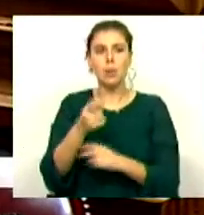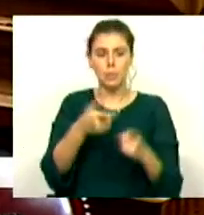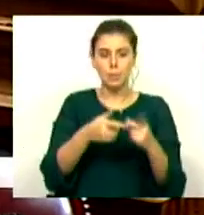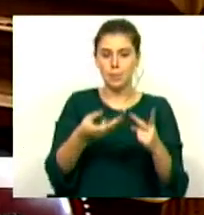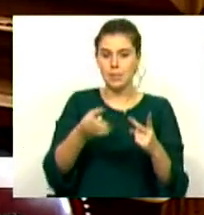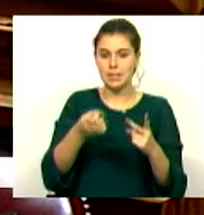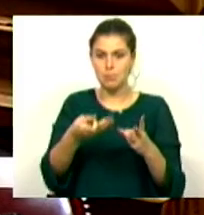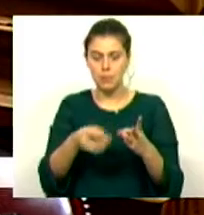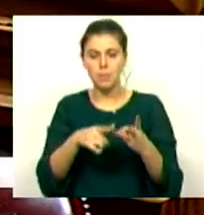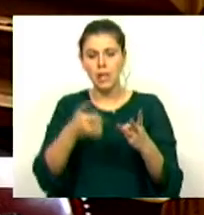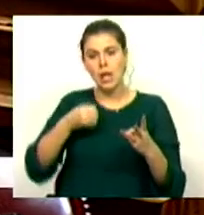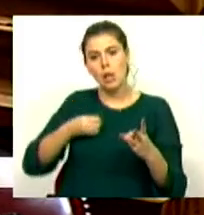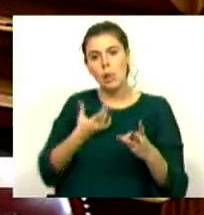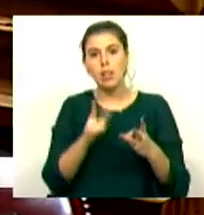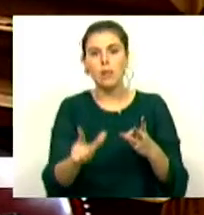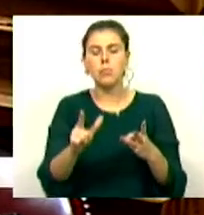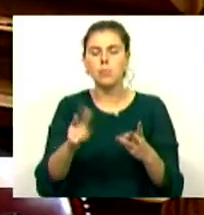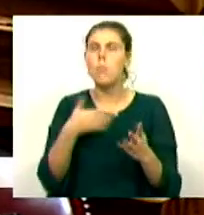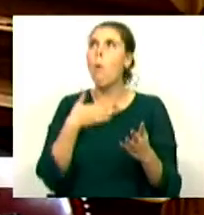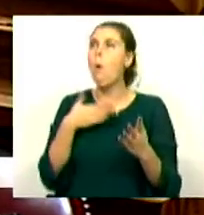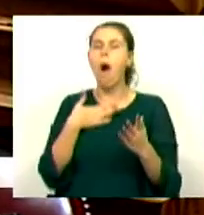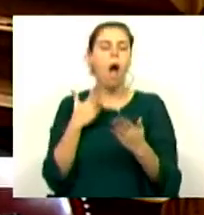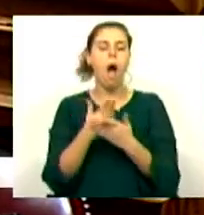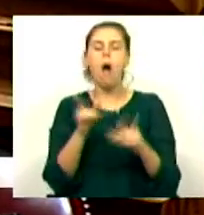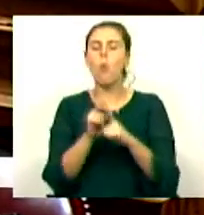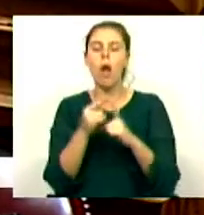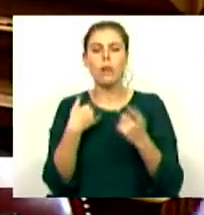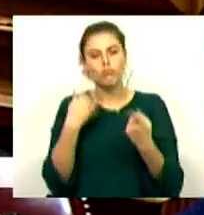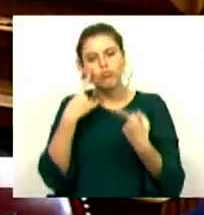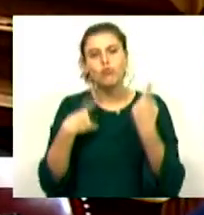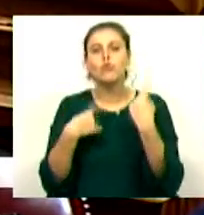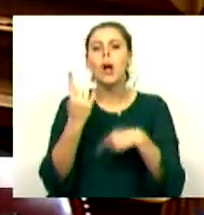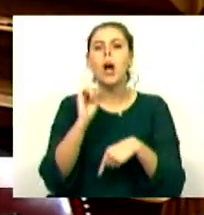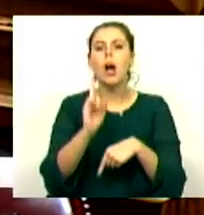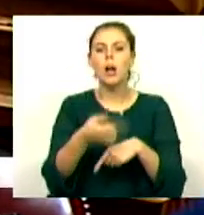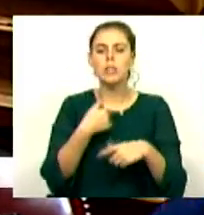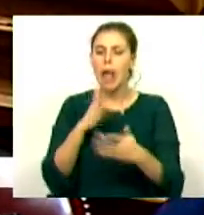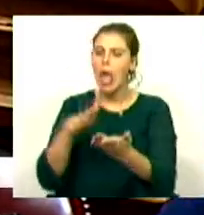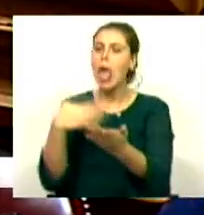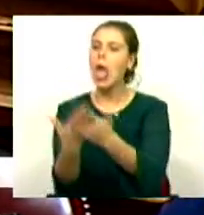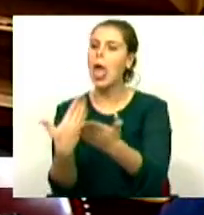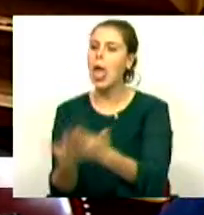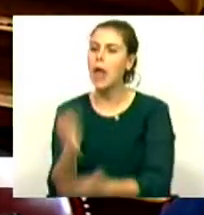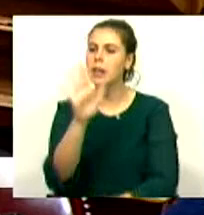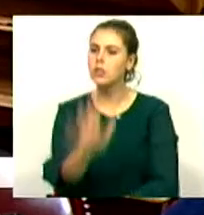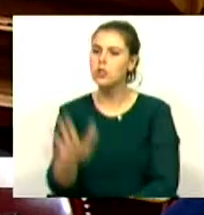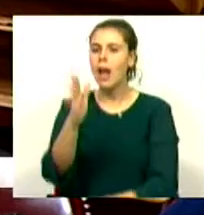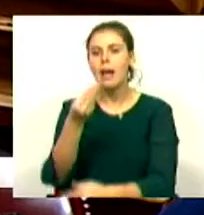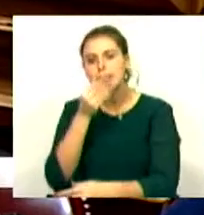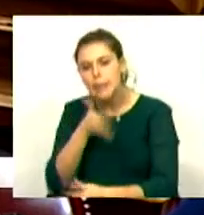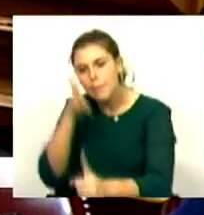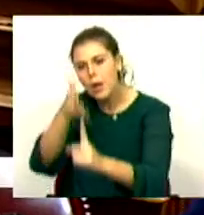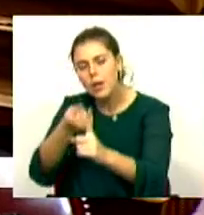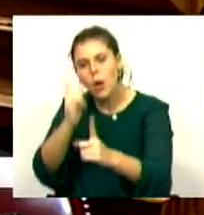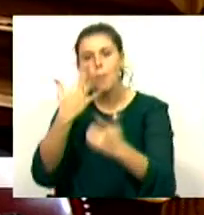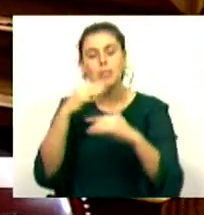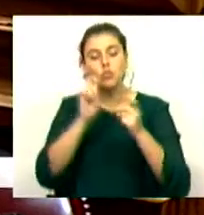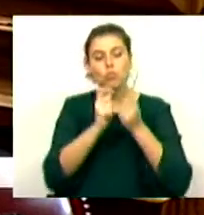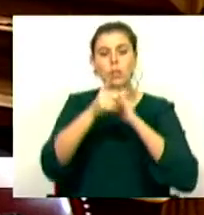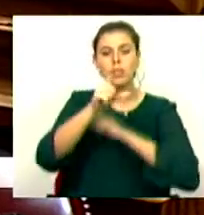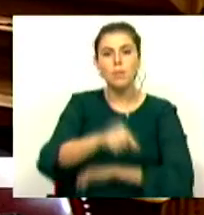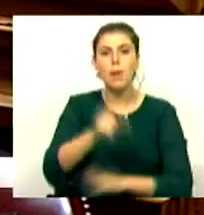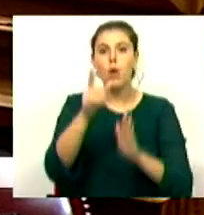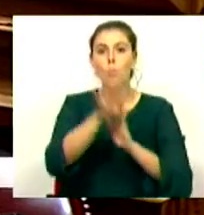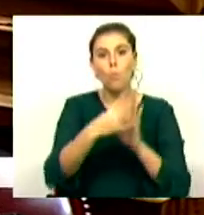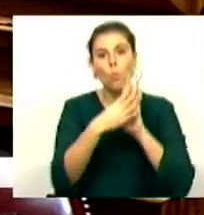PCP e o livro não querem apenas regular a questão da atribuição da nacionalidade às crianças, querem também alterar o